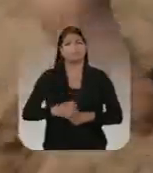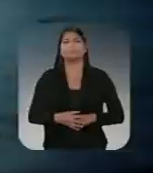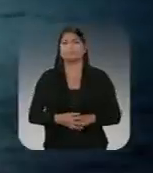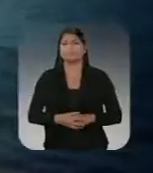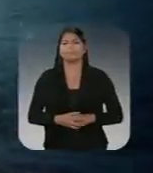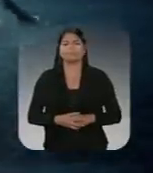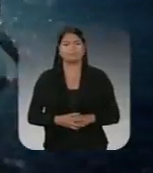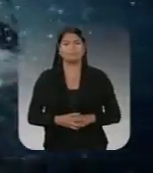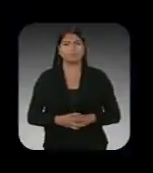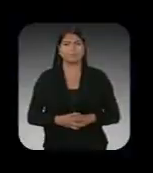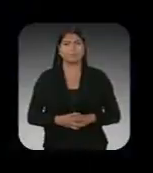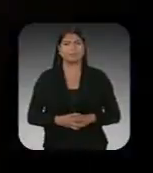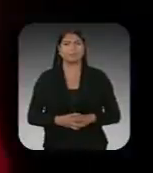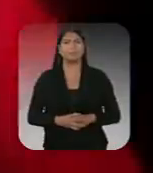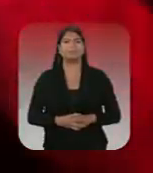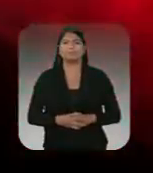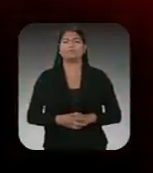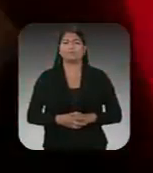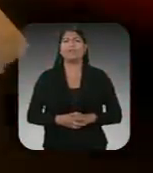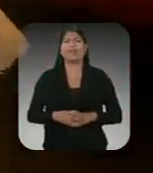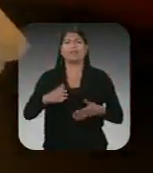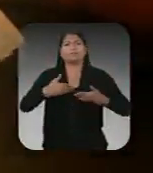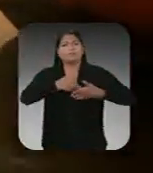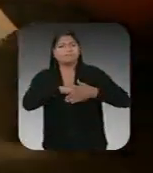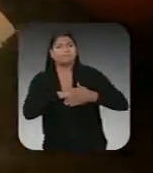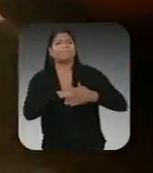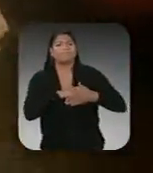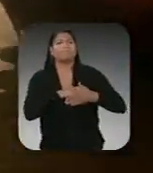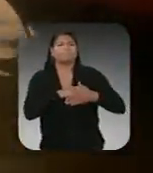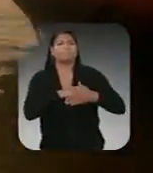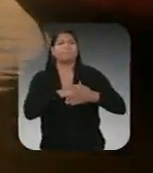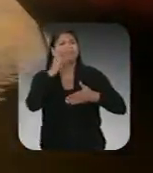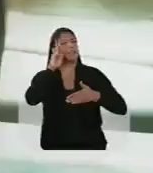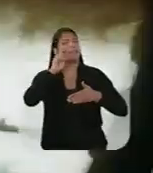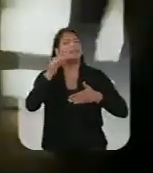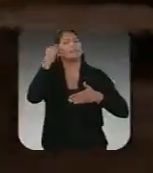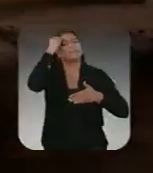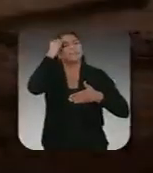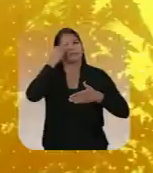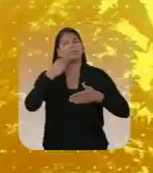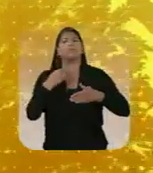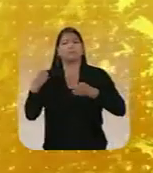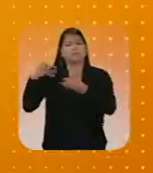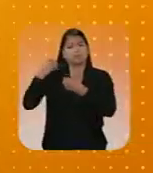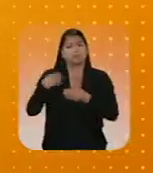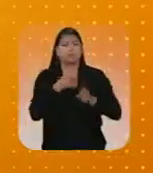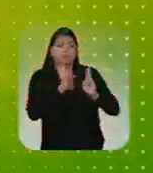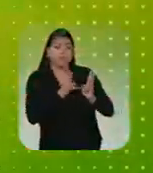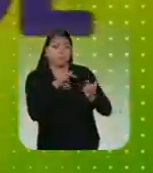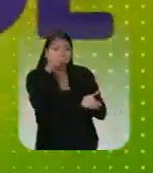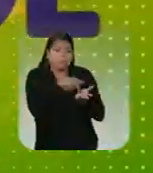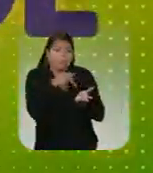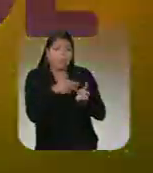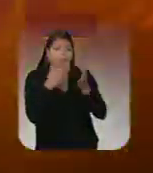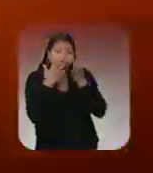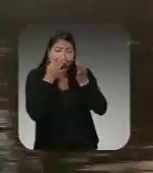que traga até hoje no meu coração. Esteja sempre do